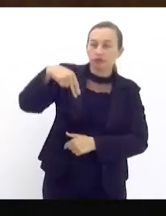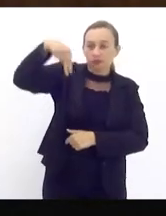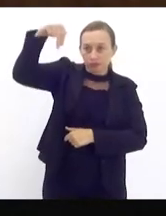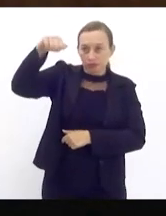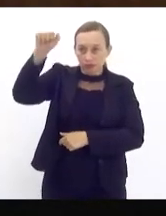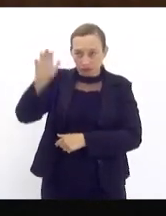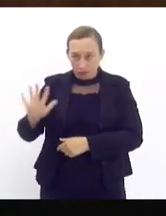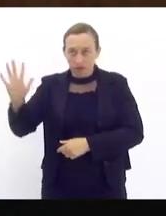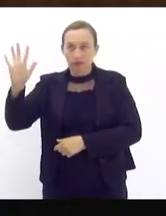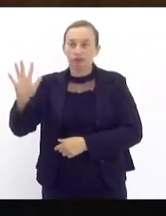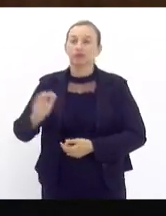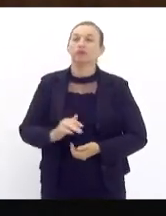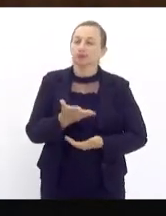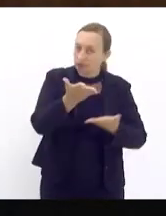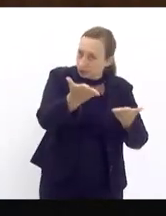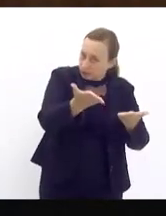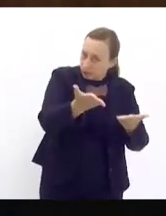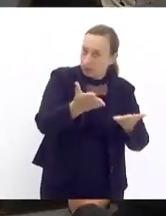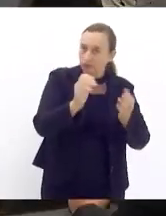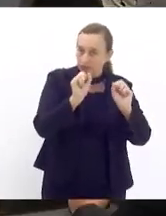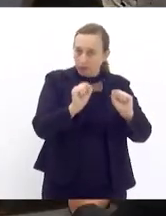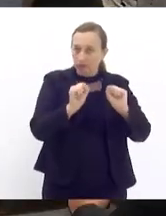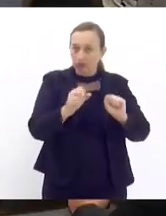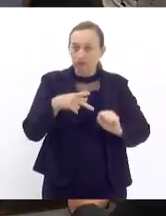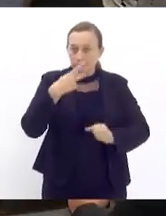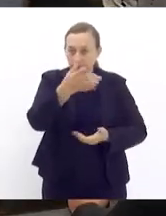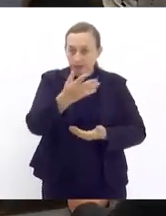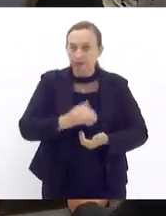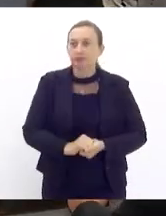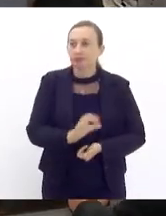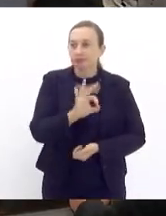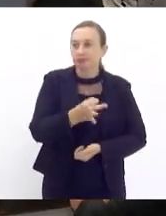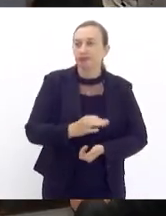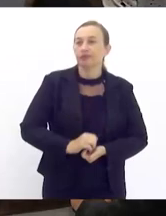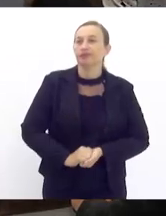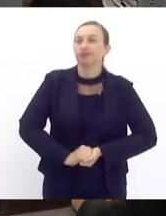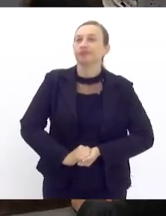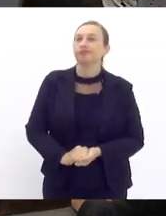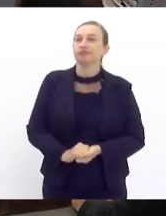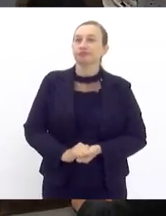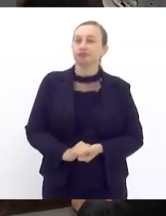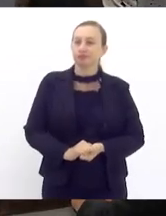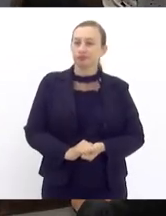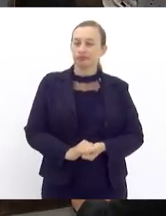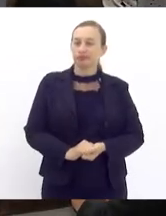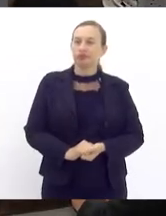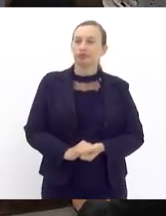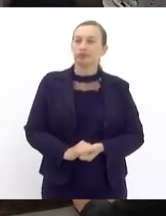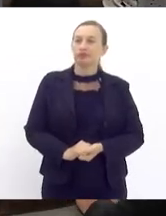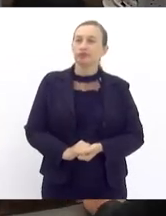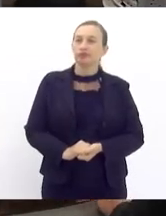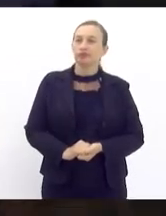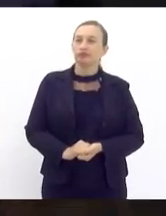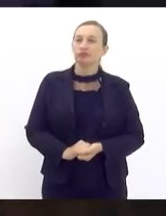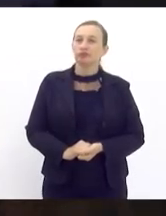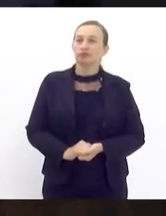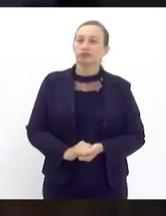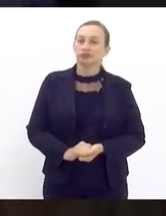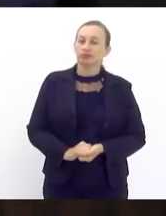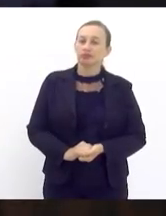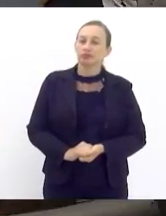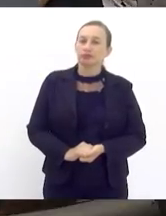Vossa Excelência tem uma parte, evidentemente. Não, não, eu só quero só...